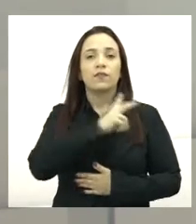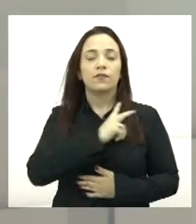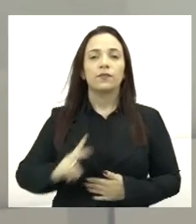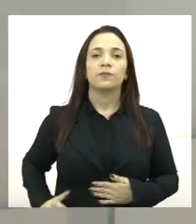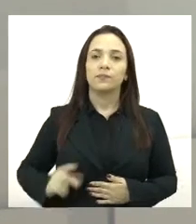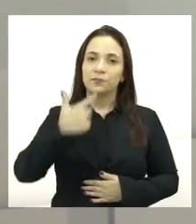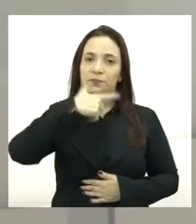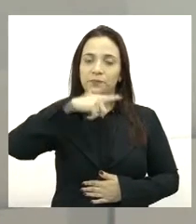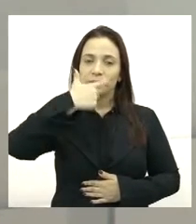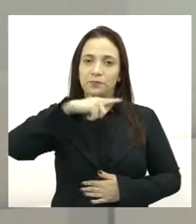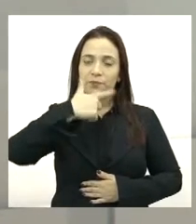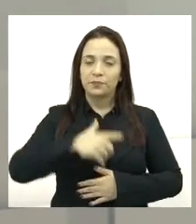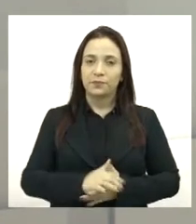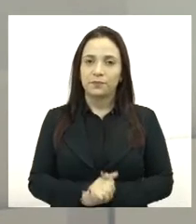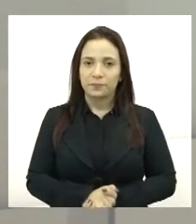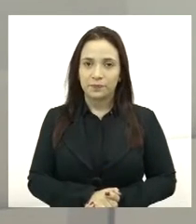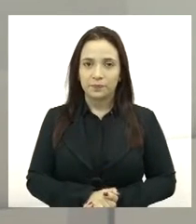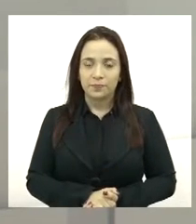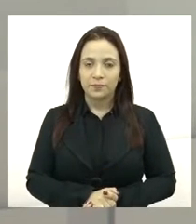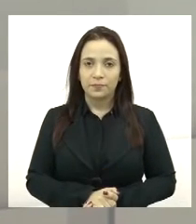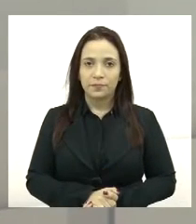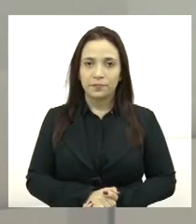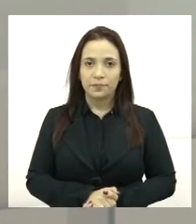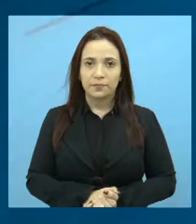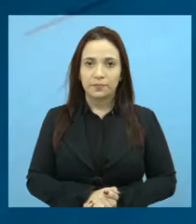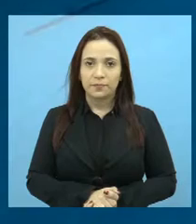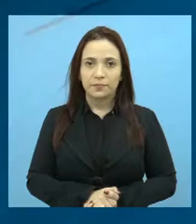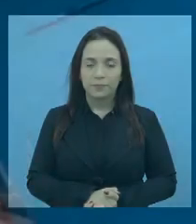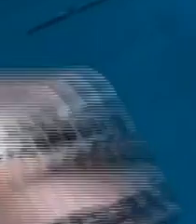vereadora Larissa Gaspar. Aguarde um instante só.